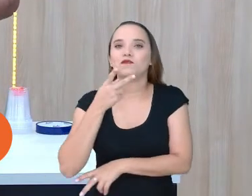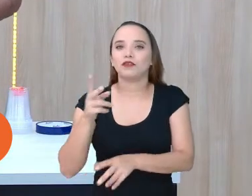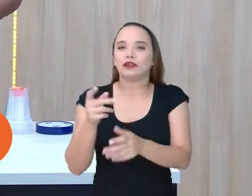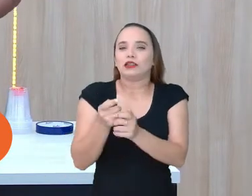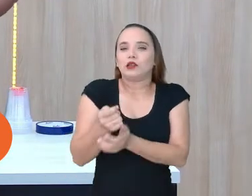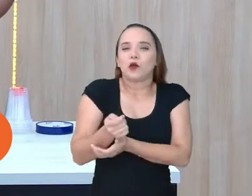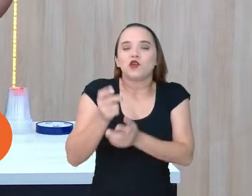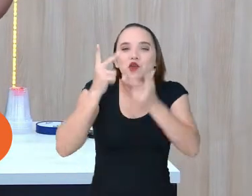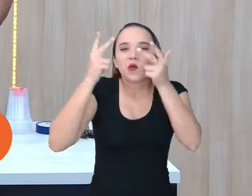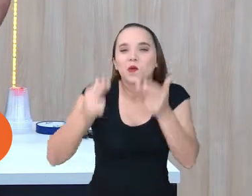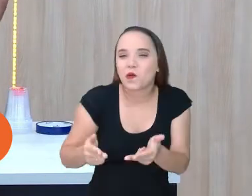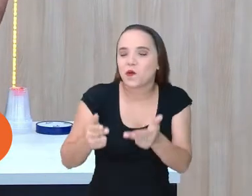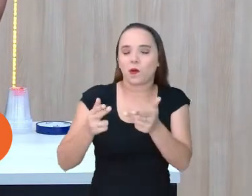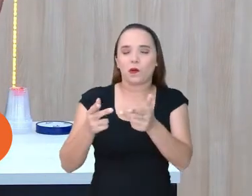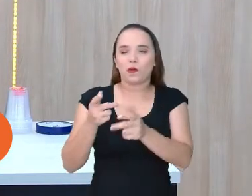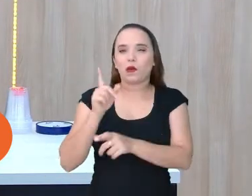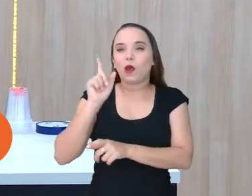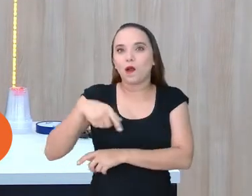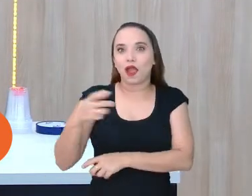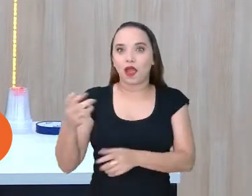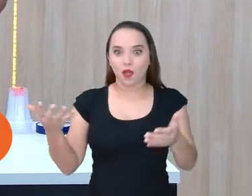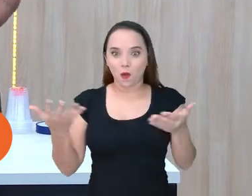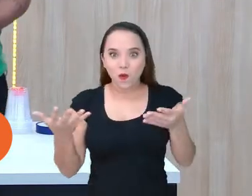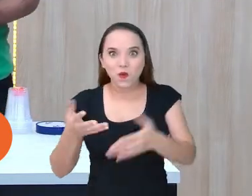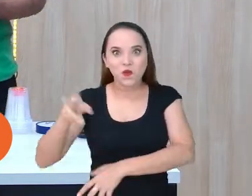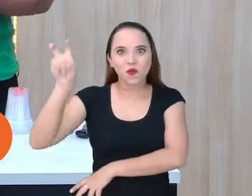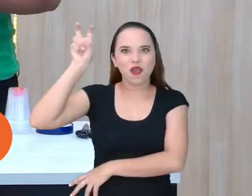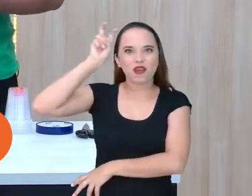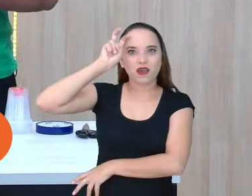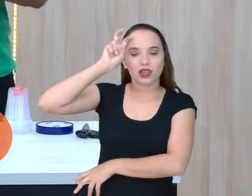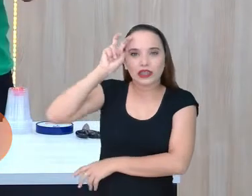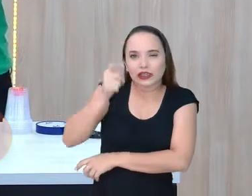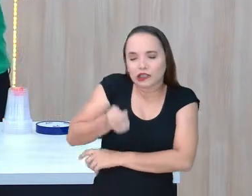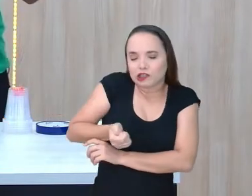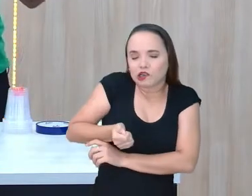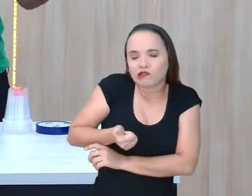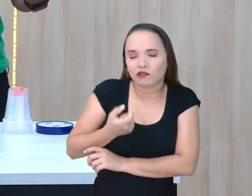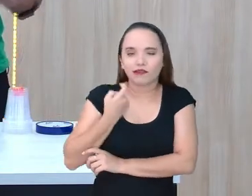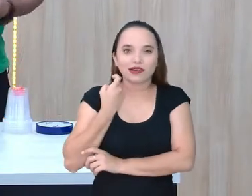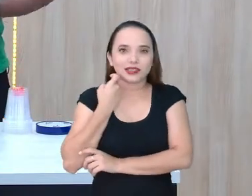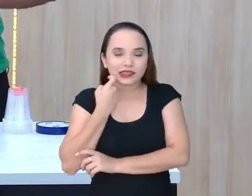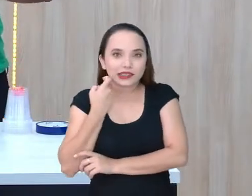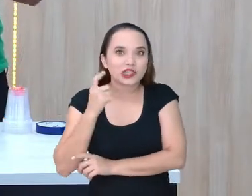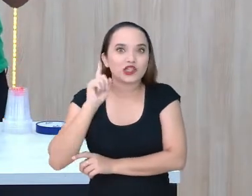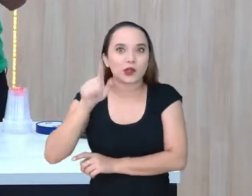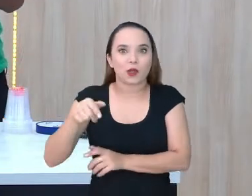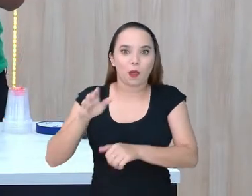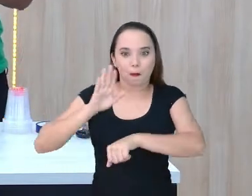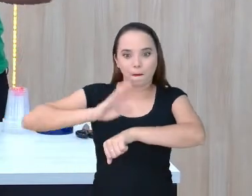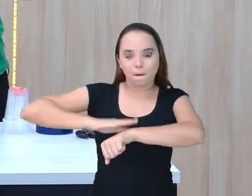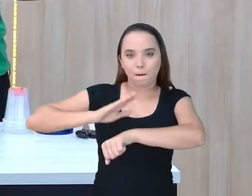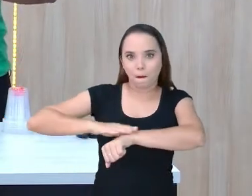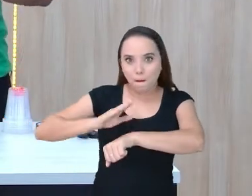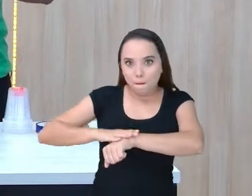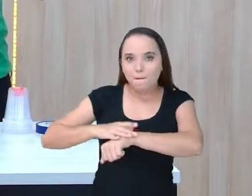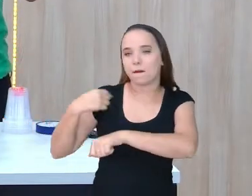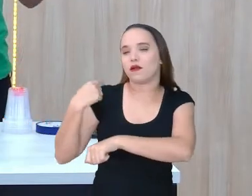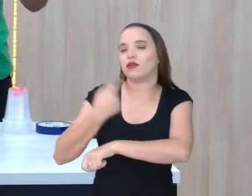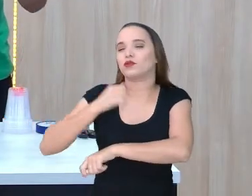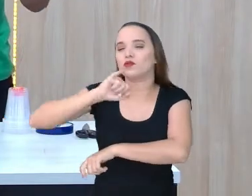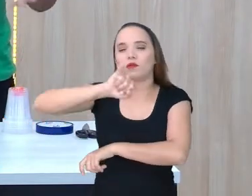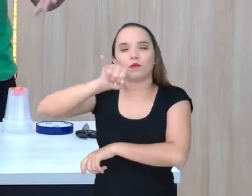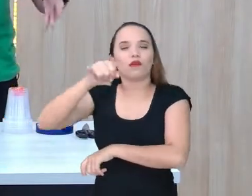pertinho da sexta, pertinho do nosso final de semana, que é aquele momento que a gente aproveita para descansar, né? E aí,